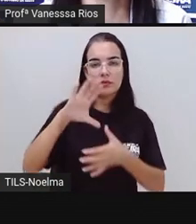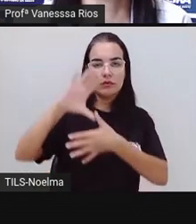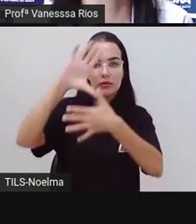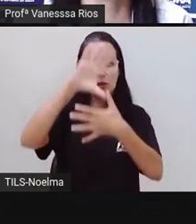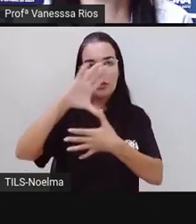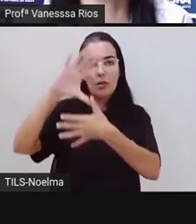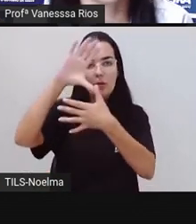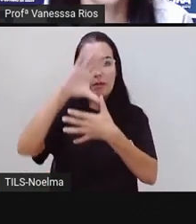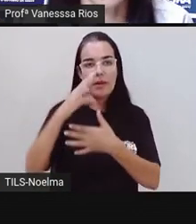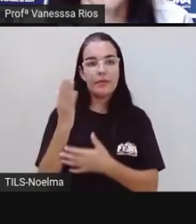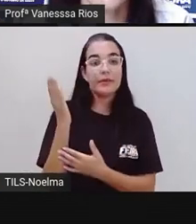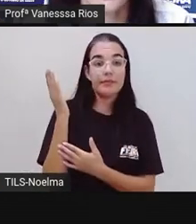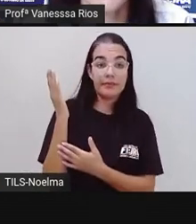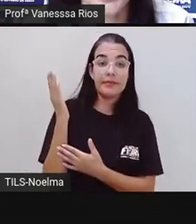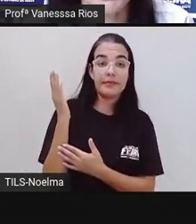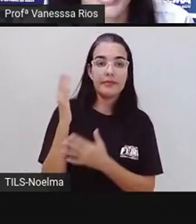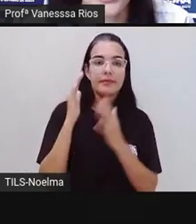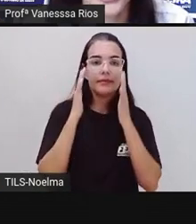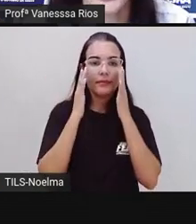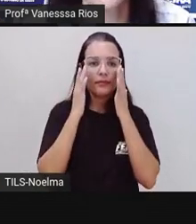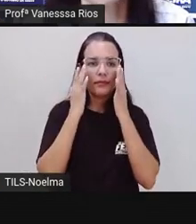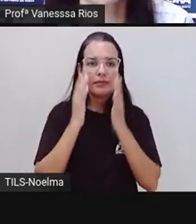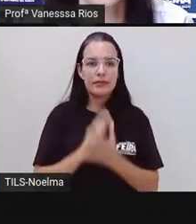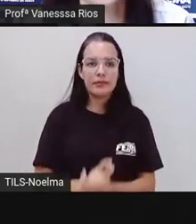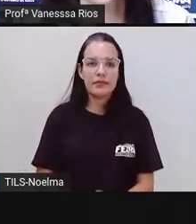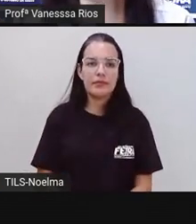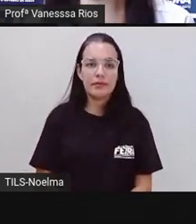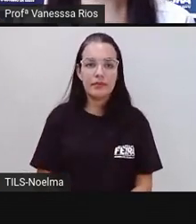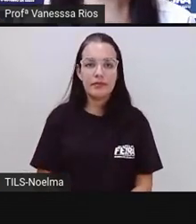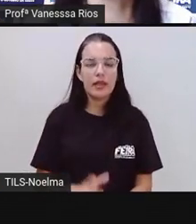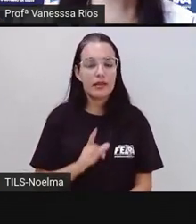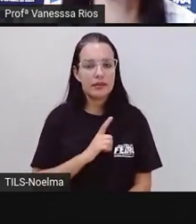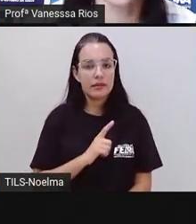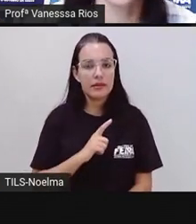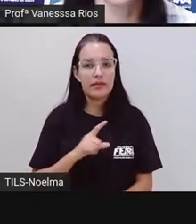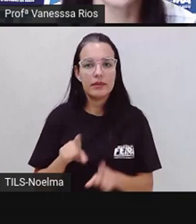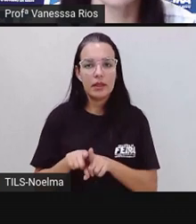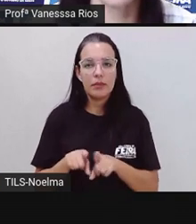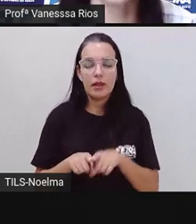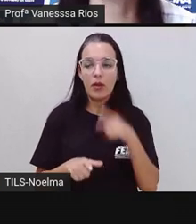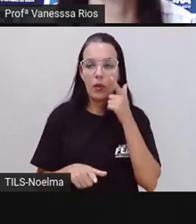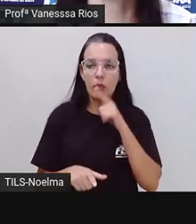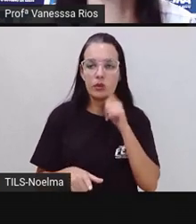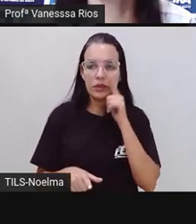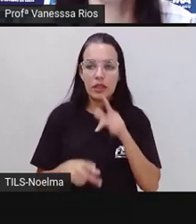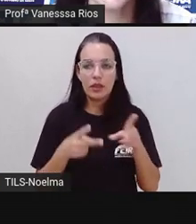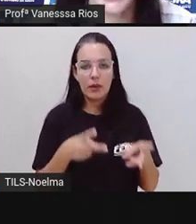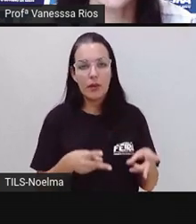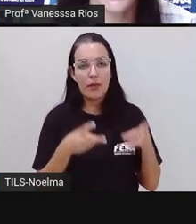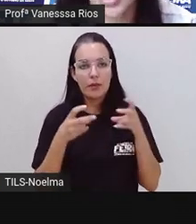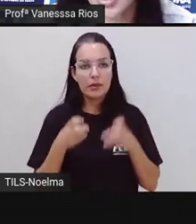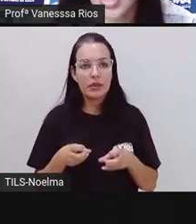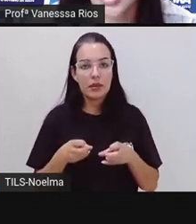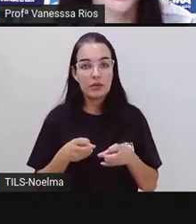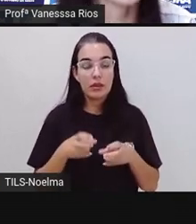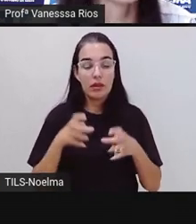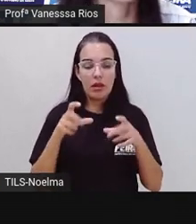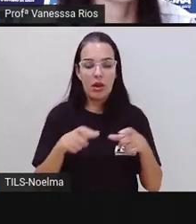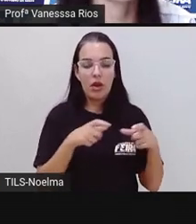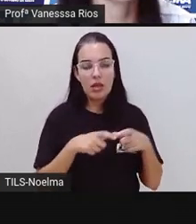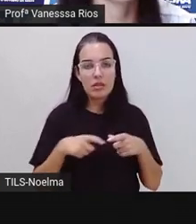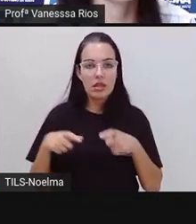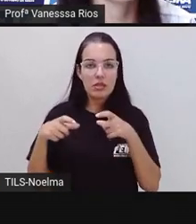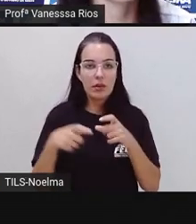E através da exposição da imagem ali do mapa, a gente também consegue observar a localização.